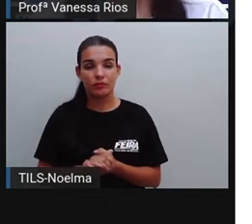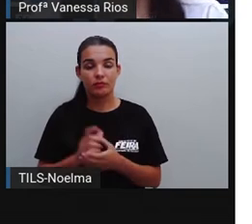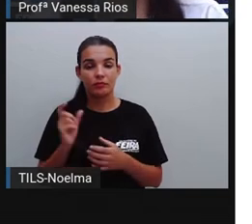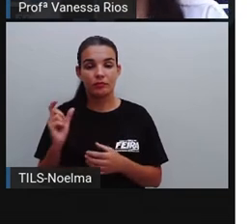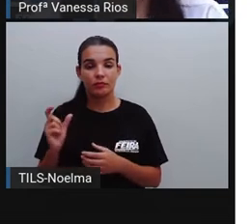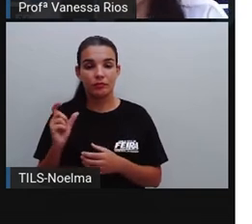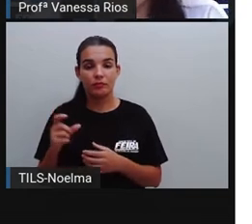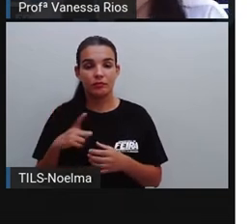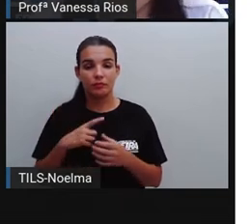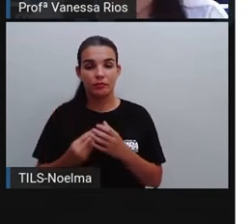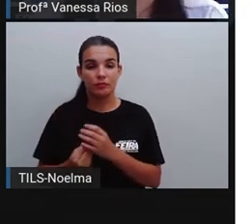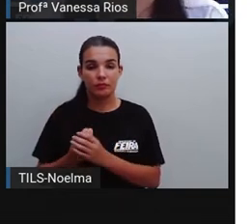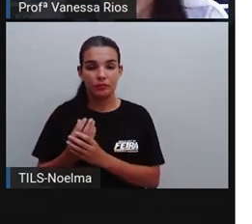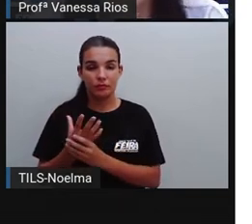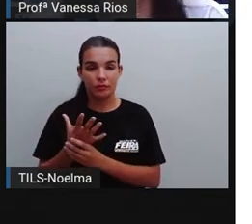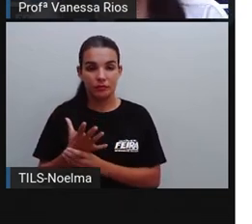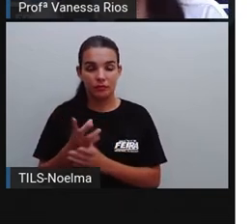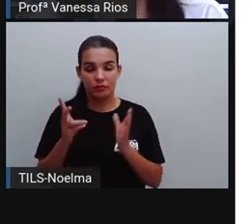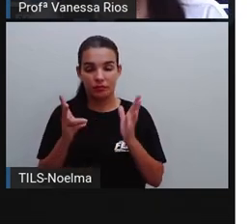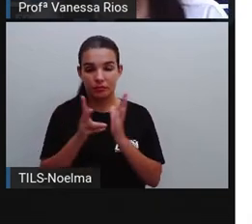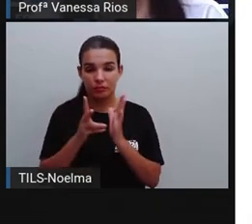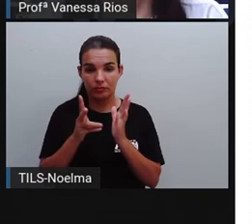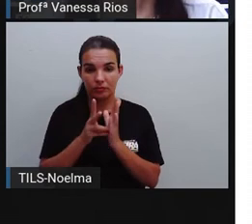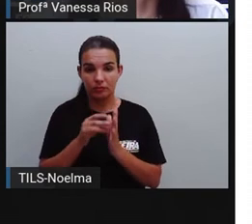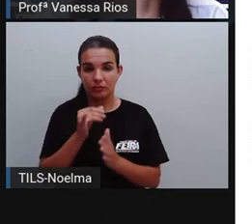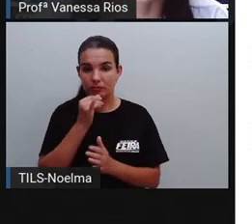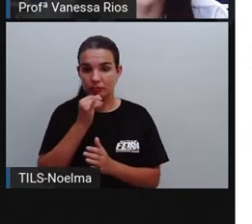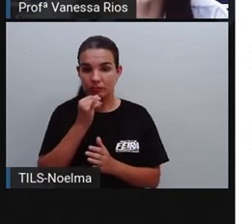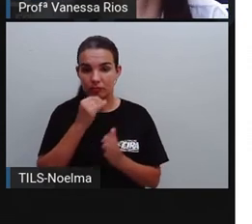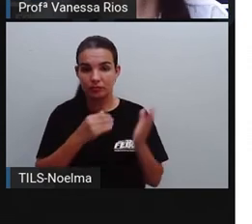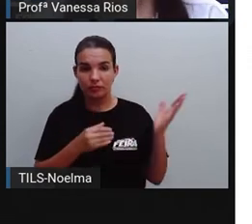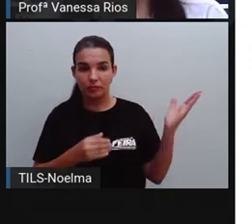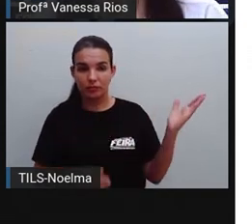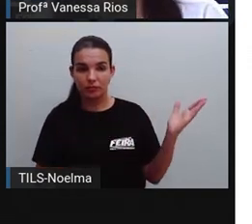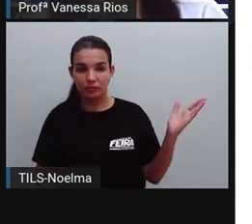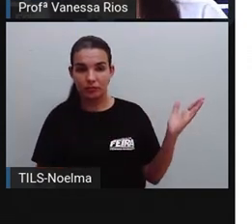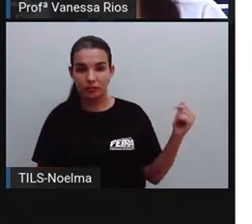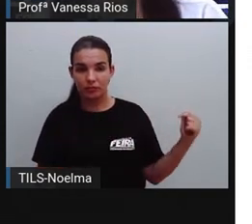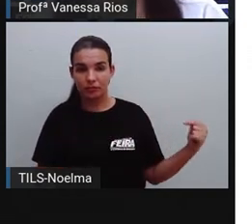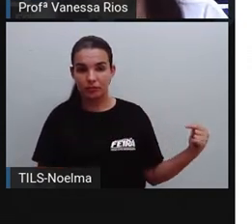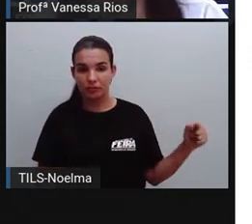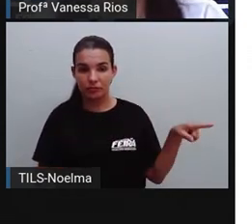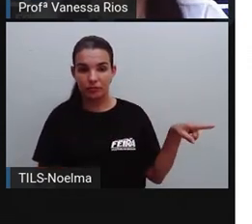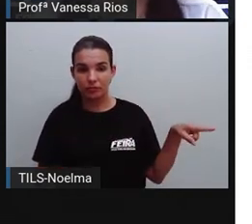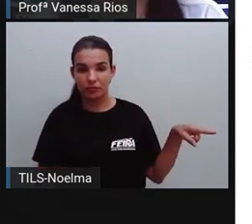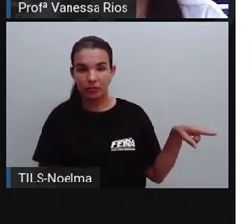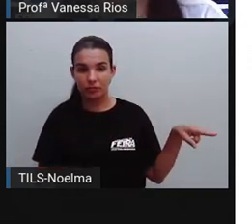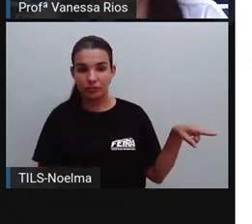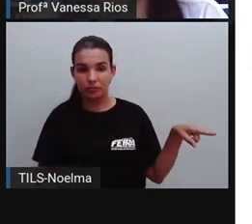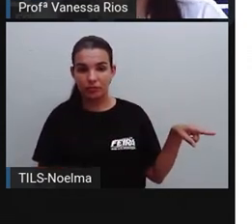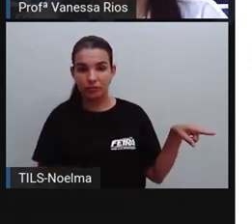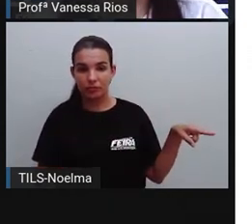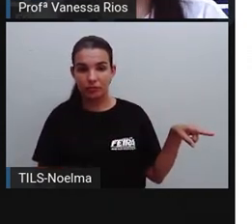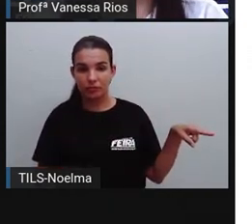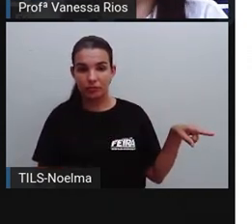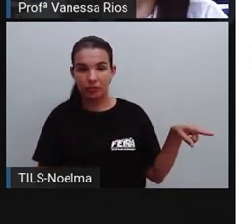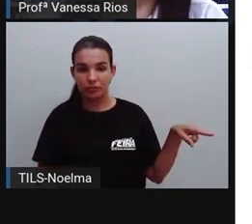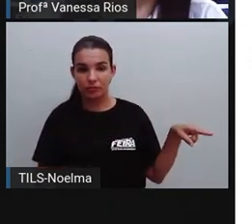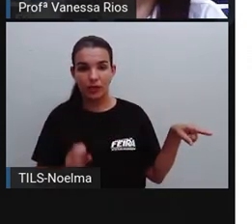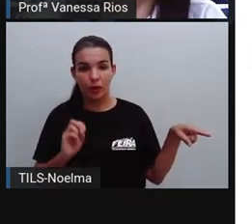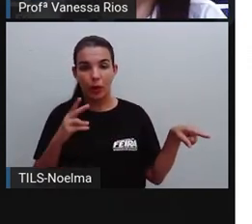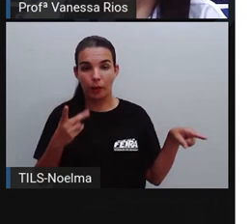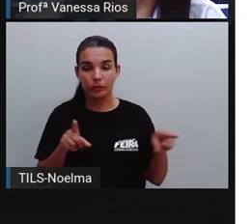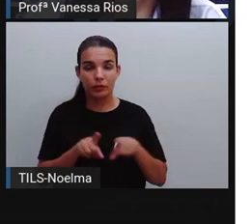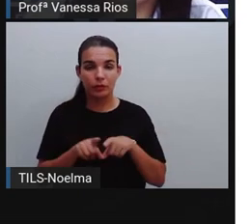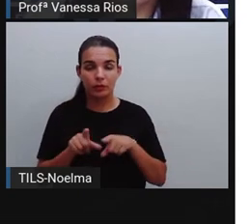Palavras com origem indígena. Exemplo, pajé, gerimum, canjica. Ou palavras